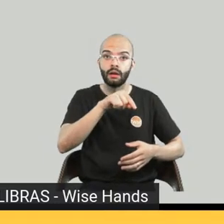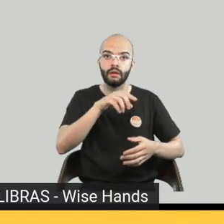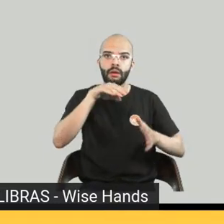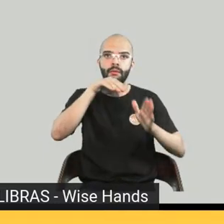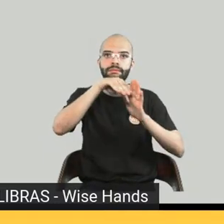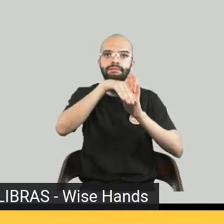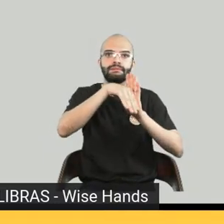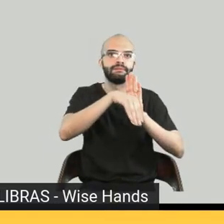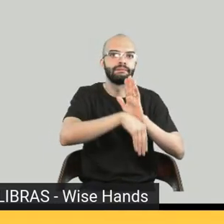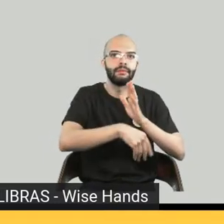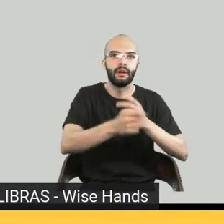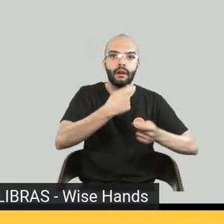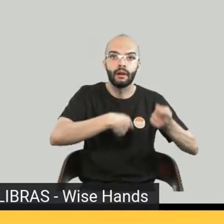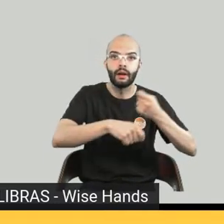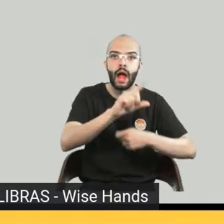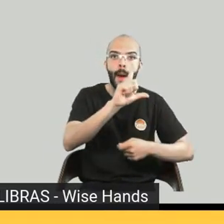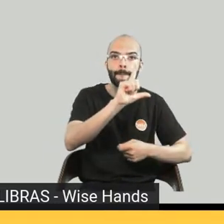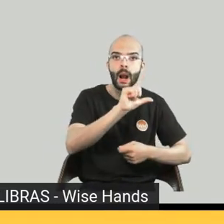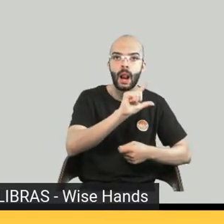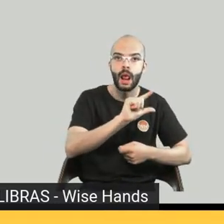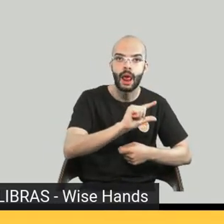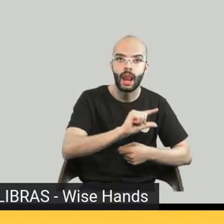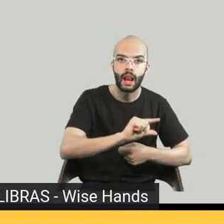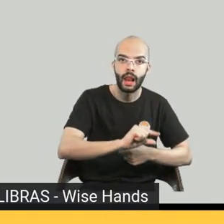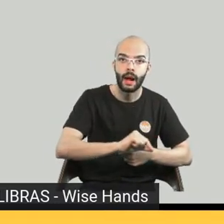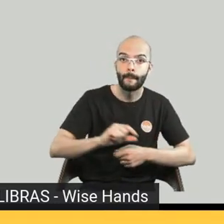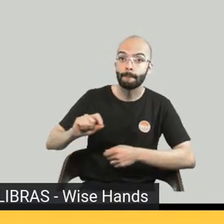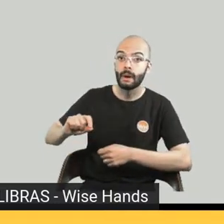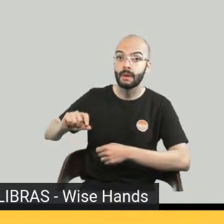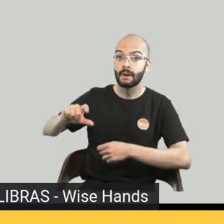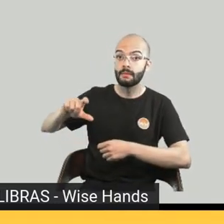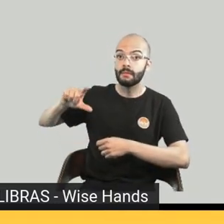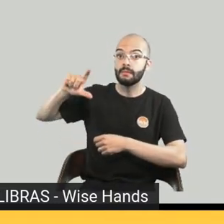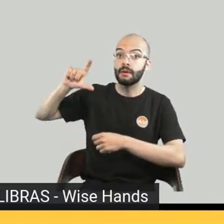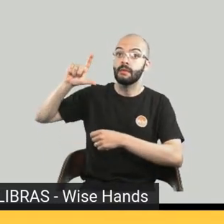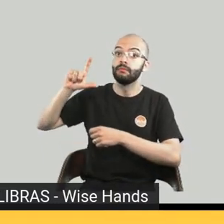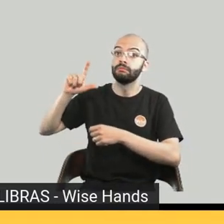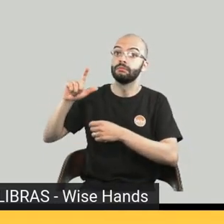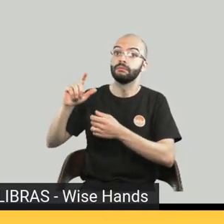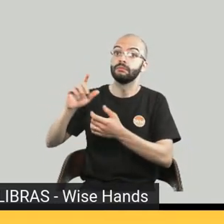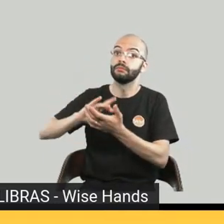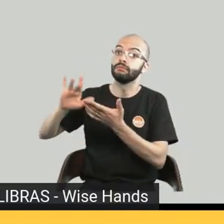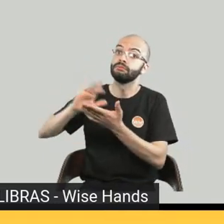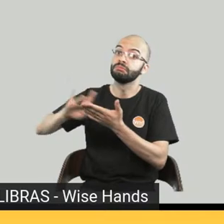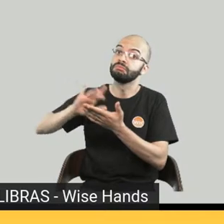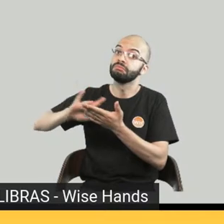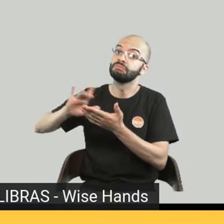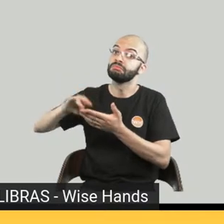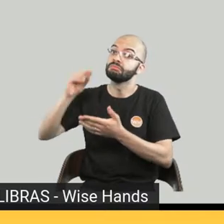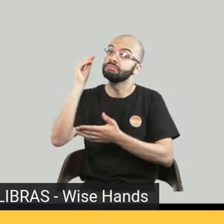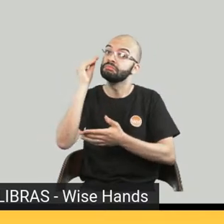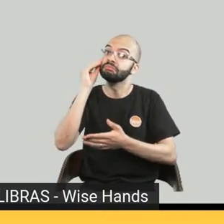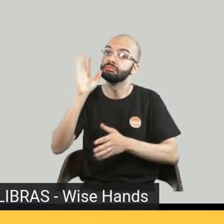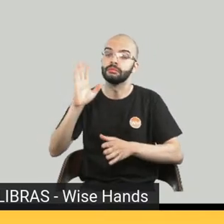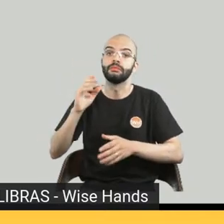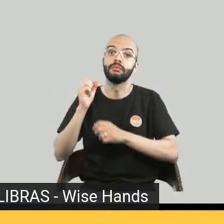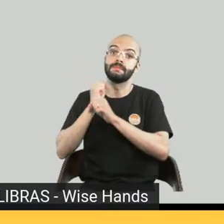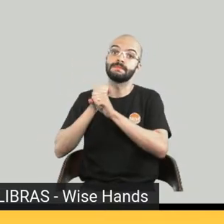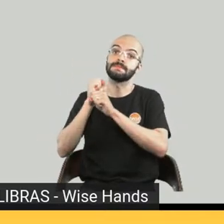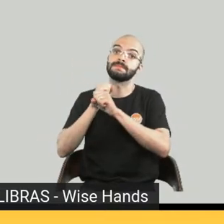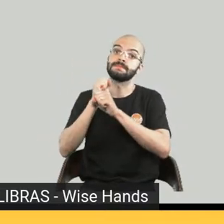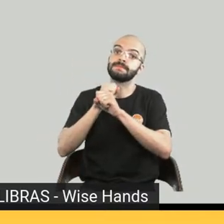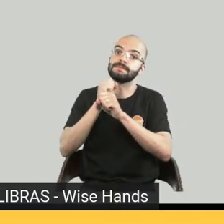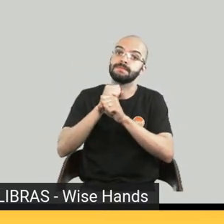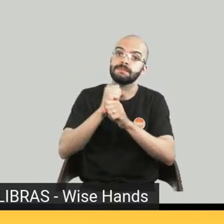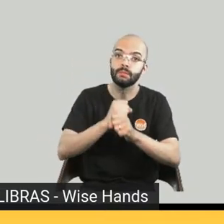e em grande parte dos casos continua sendo, o livro impresso. Ao longo dos anos, essa percepção foi mudando bastante e